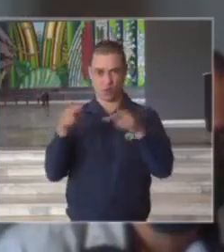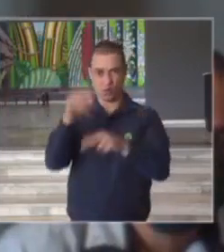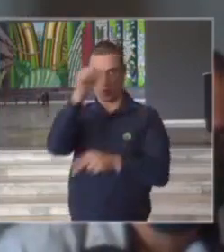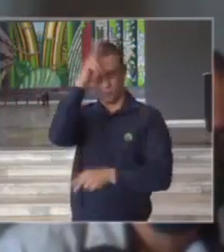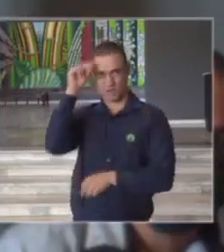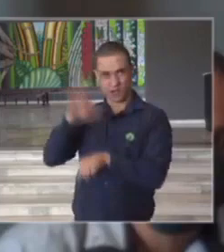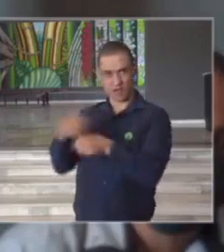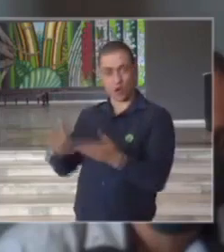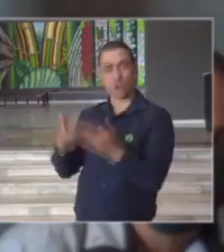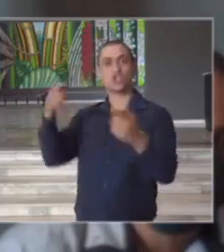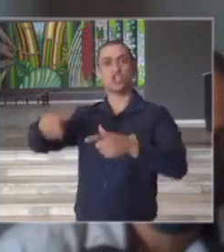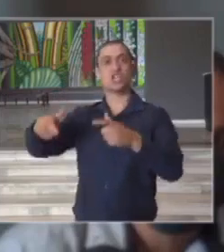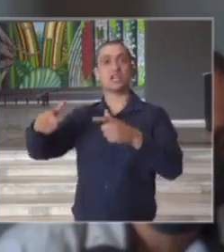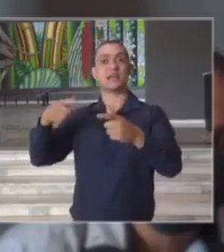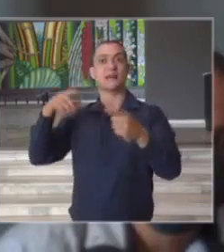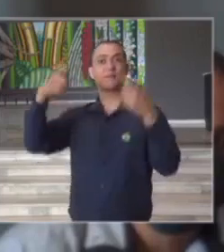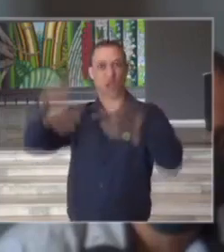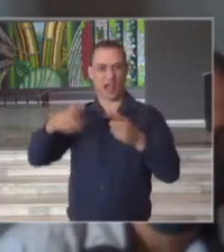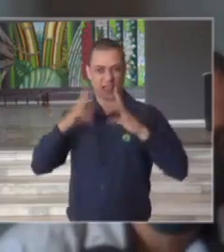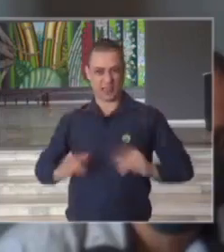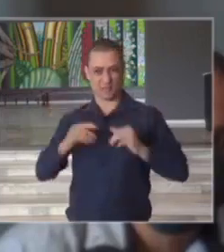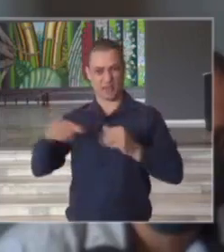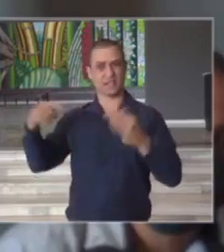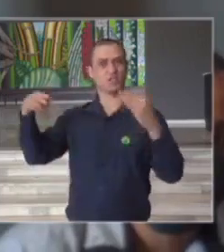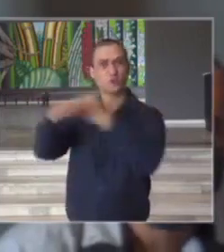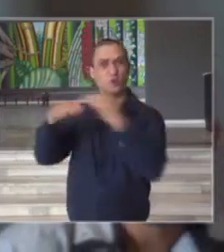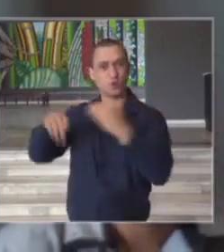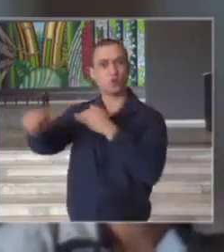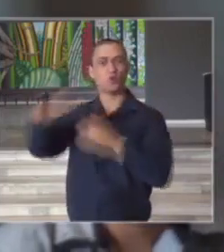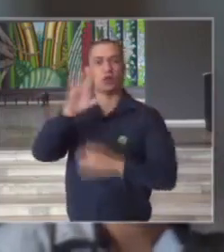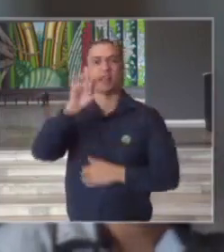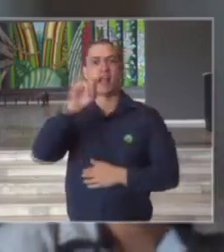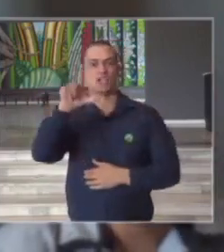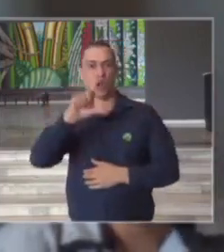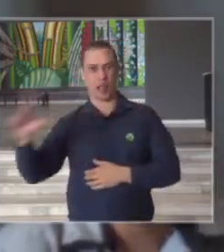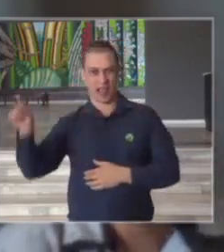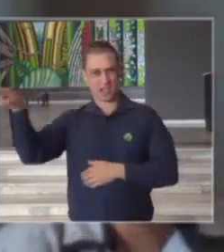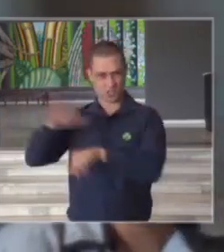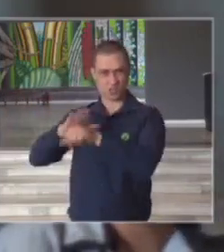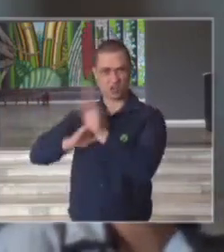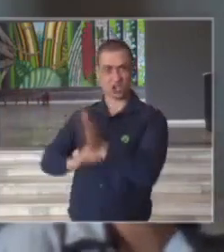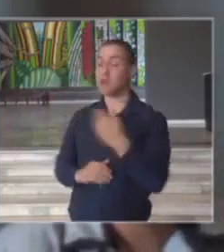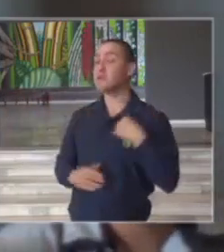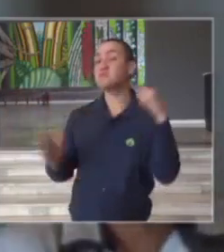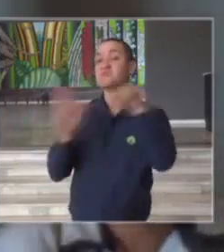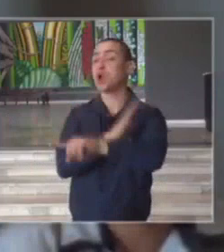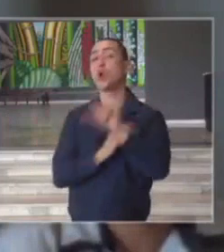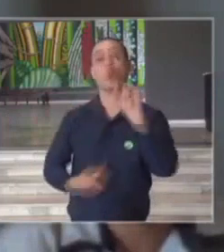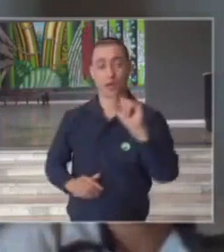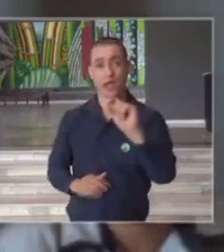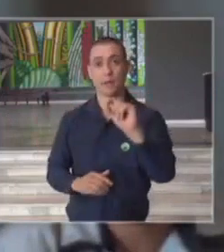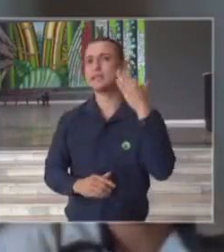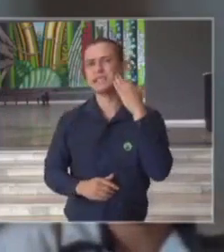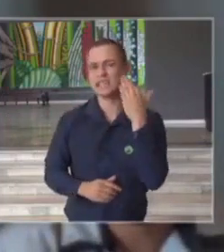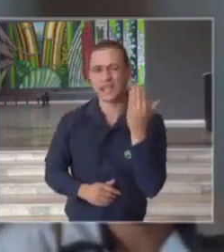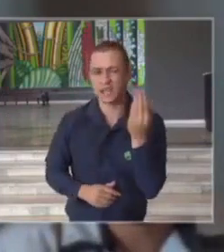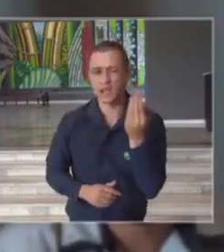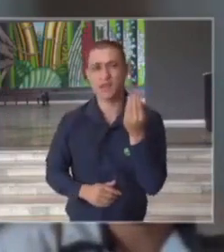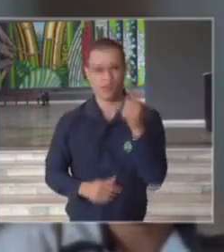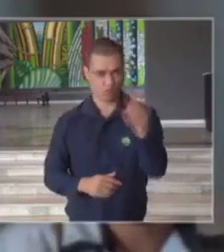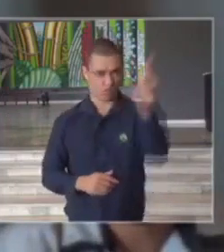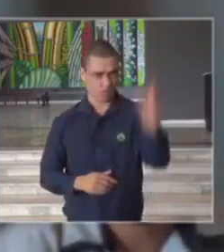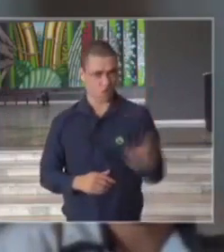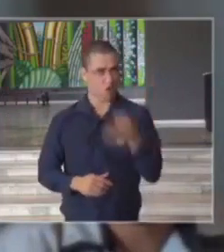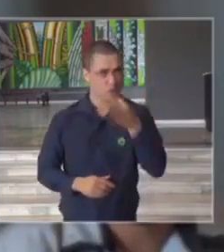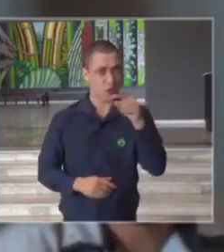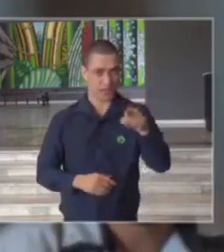prefeito está fazendo agora de fazer as blitz sanitárias pela cidade na radial leste e tudo mais minha pergunta na verdade é para poder tentar entender se o senhor